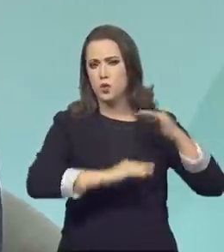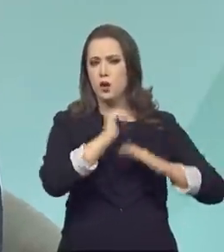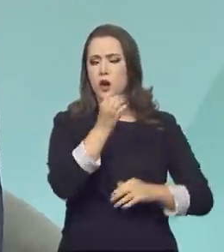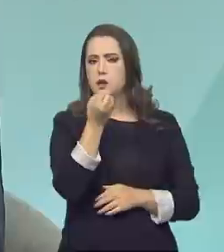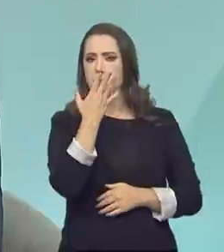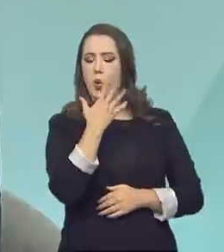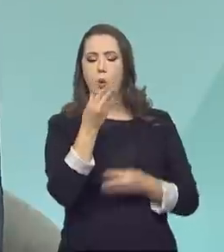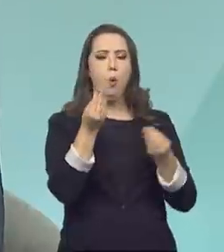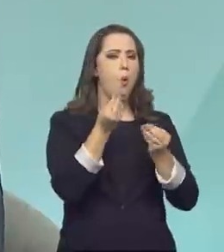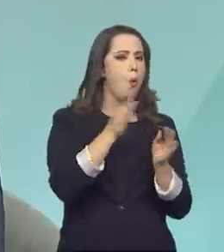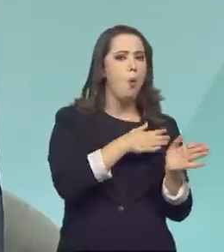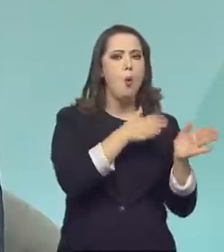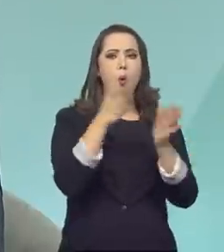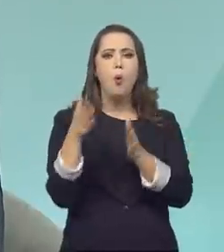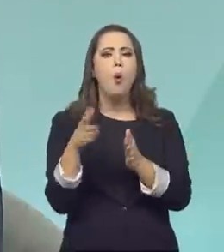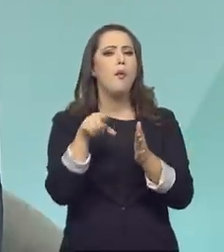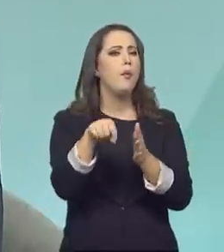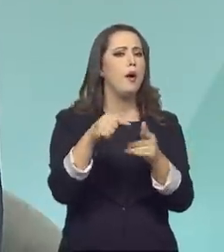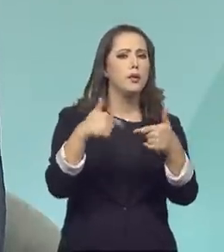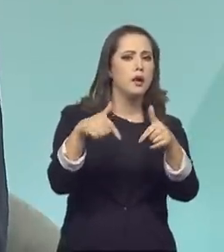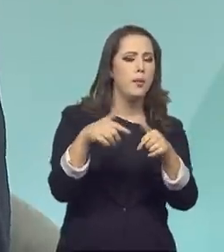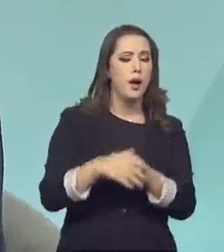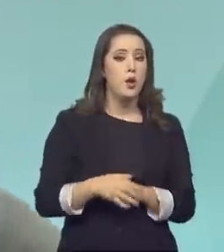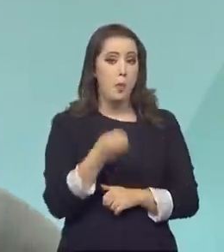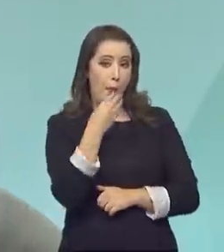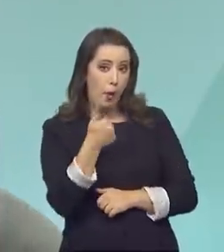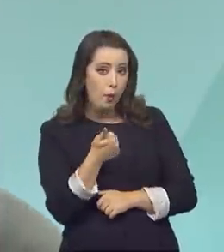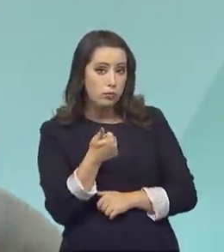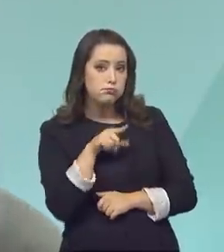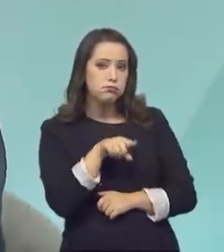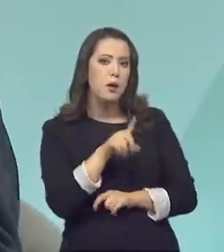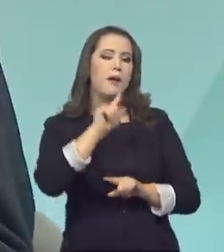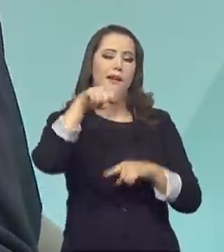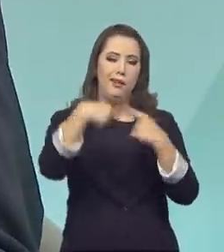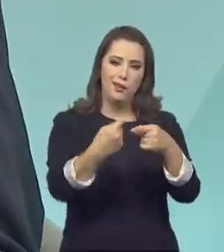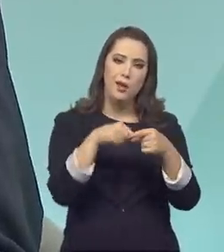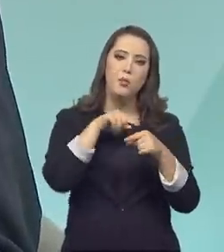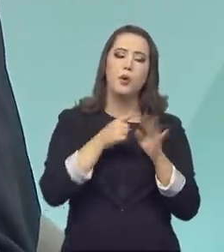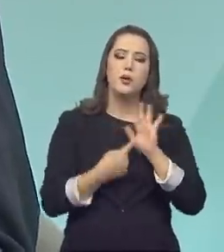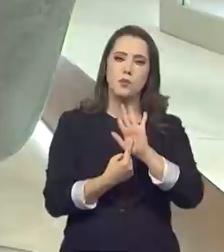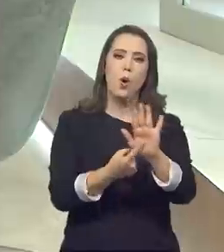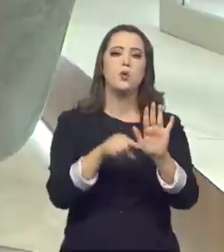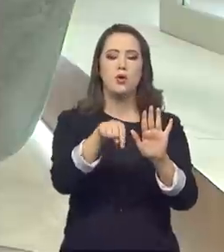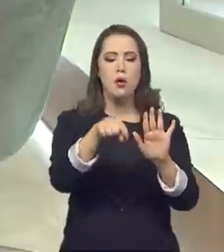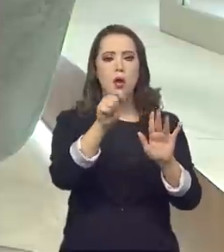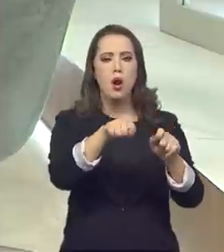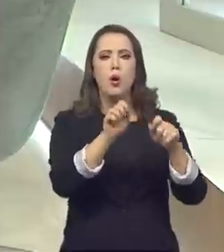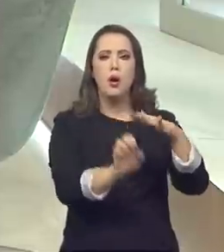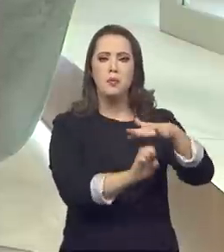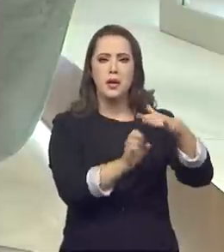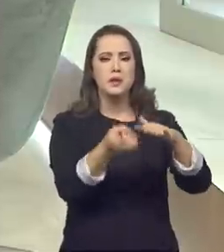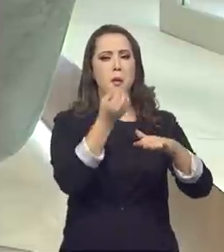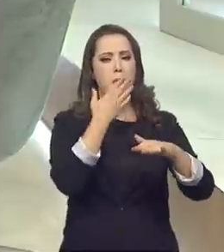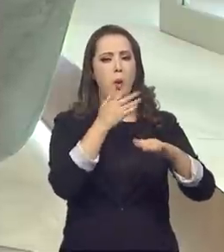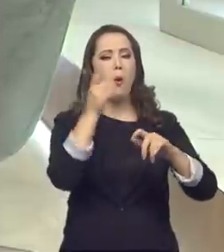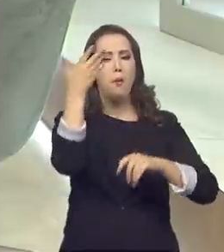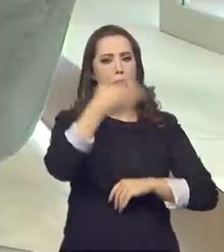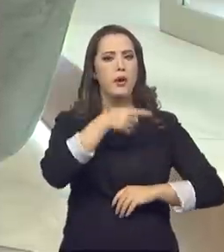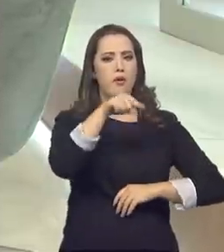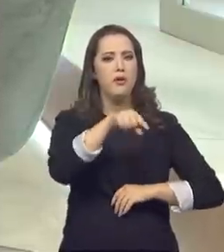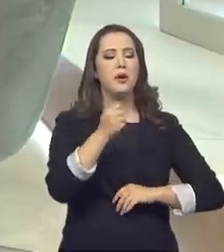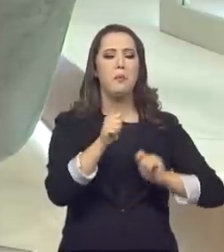faz o processo, que ele domina o processo e, a partir daí, dá uma acreditação para ele poder funcionar. Termina aí? Não termina aí.